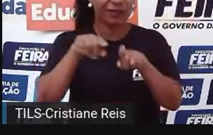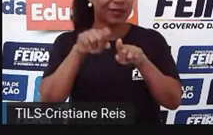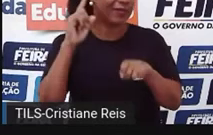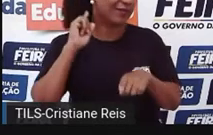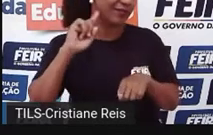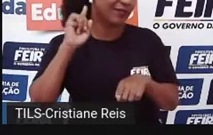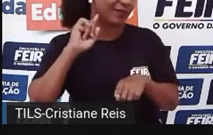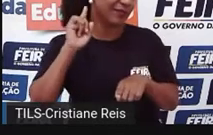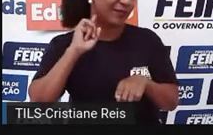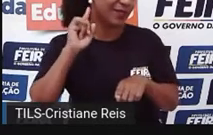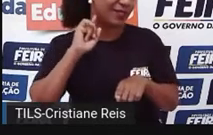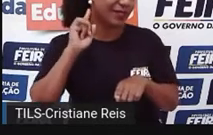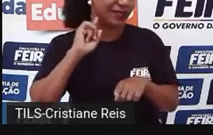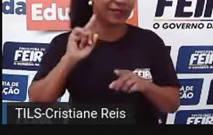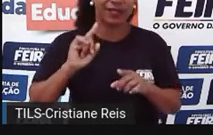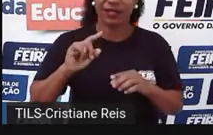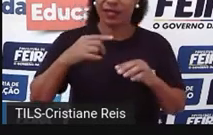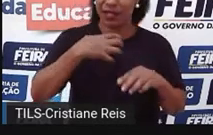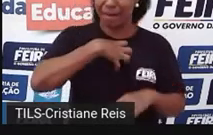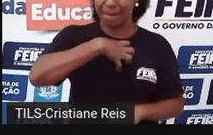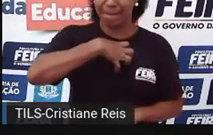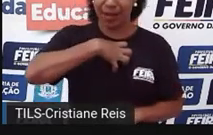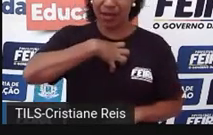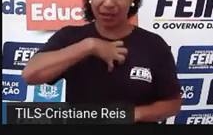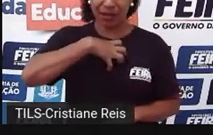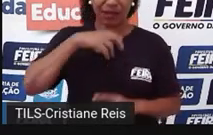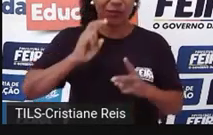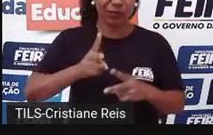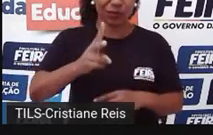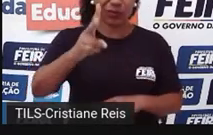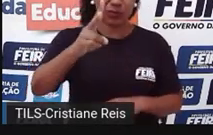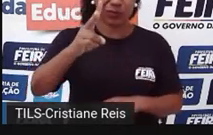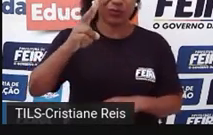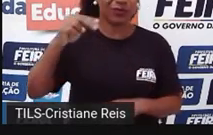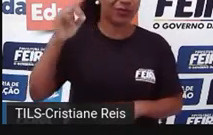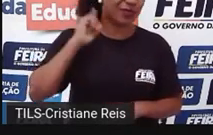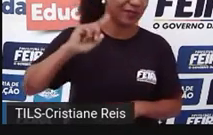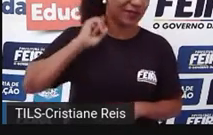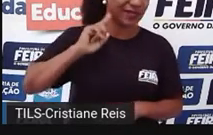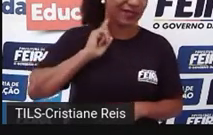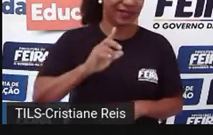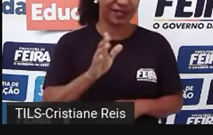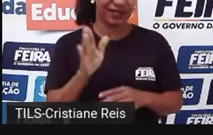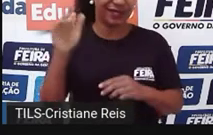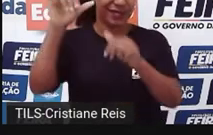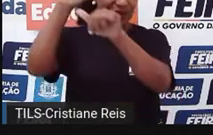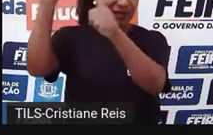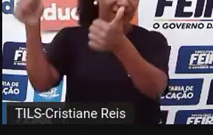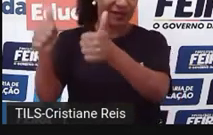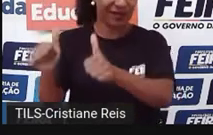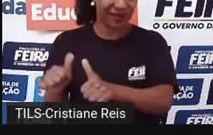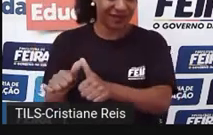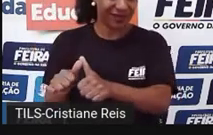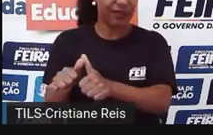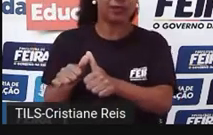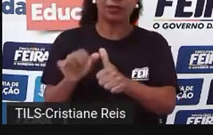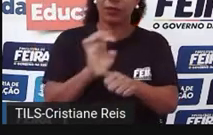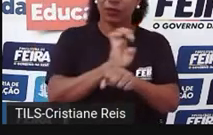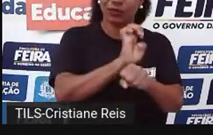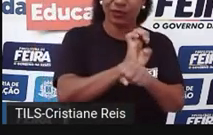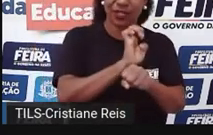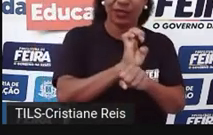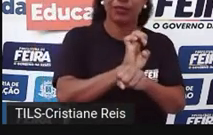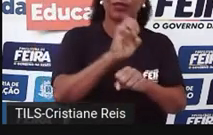na Bahia, ele pega o nortezinho de Minas Gerais, né? Então, você vai, e o restante dos estados da região